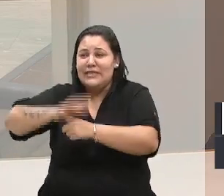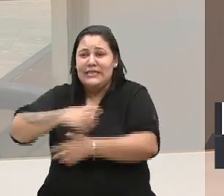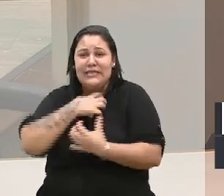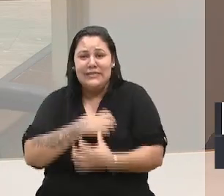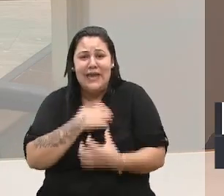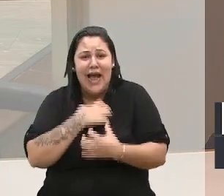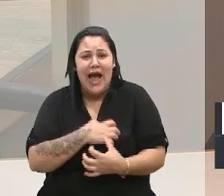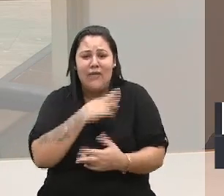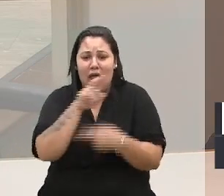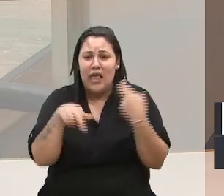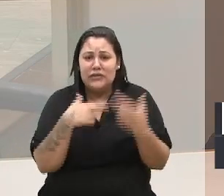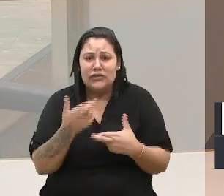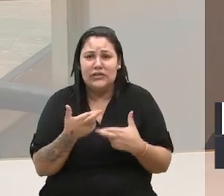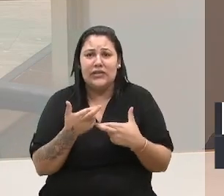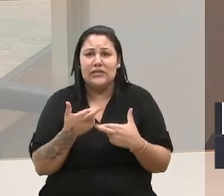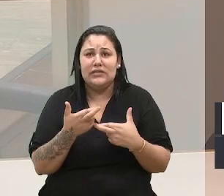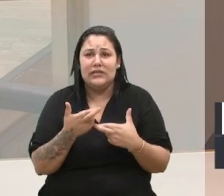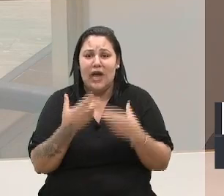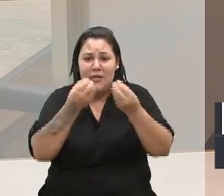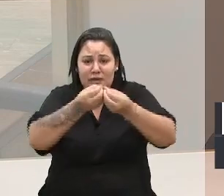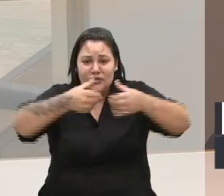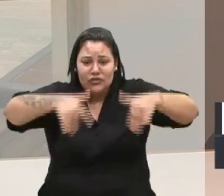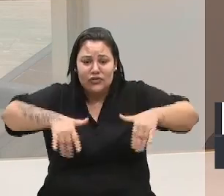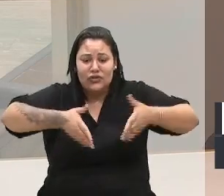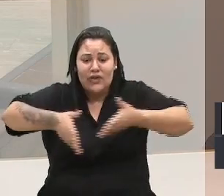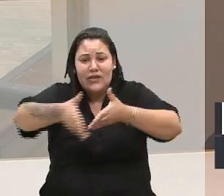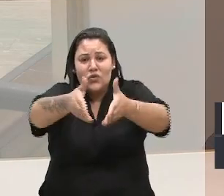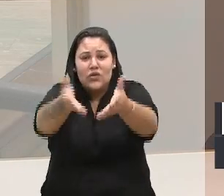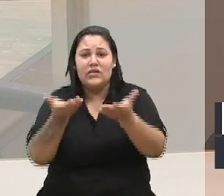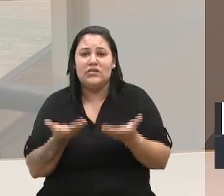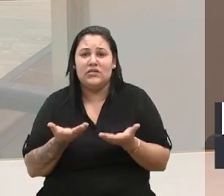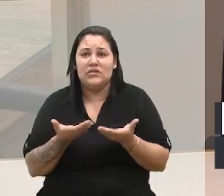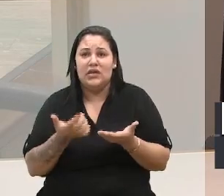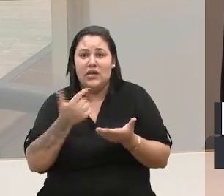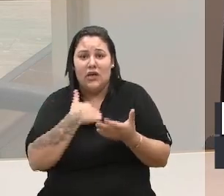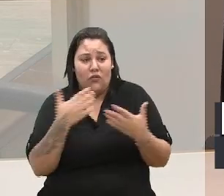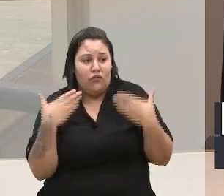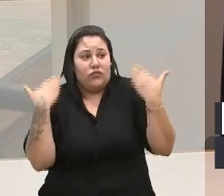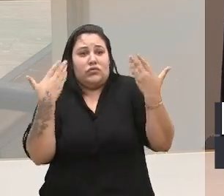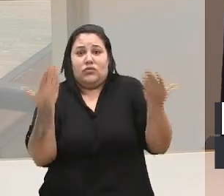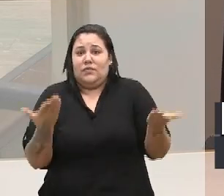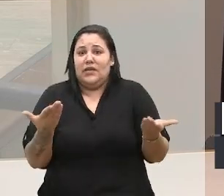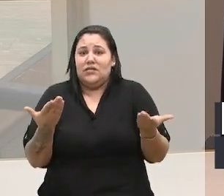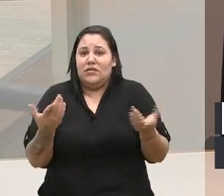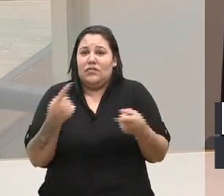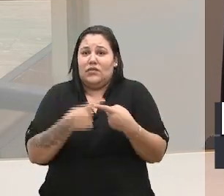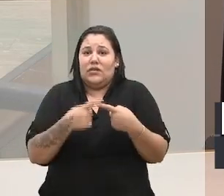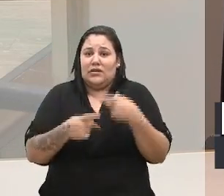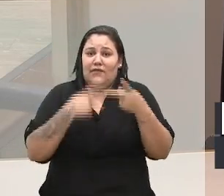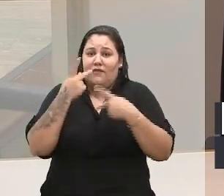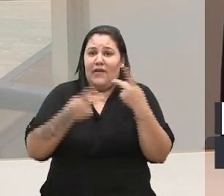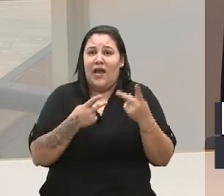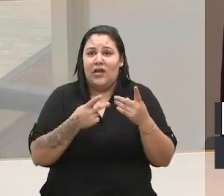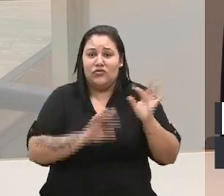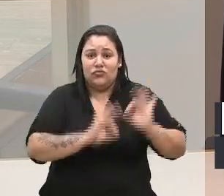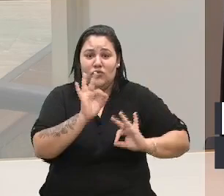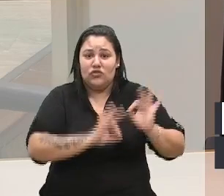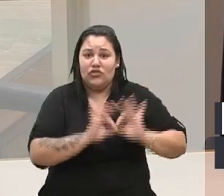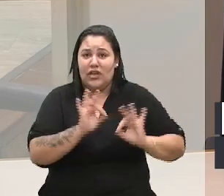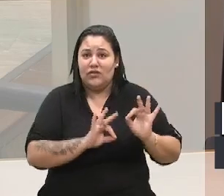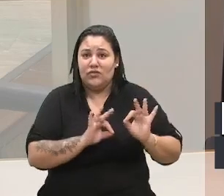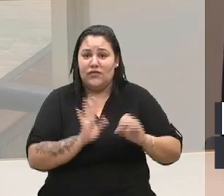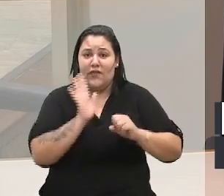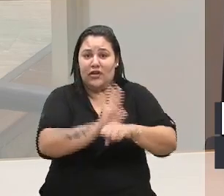com relação à deterioração asfáltica. Então eu fico até um pouco surpresa com tamanha repercussão de um projeto que beneficia a cidade.